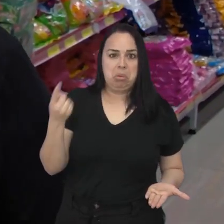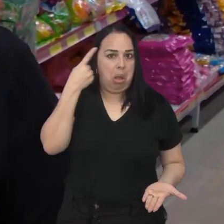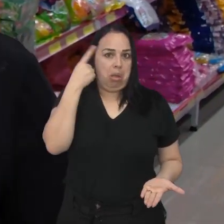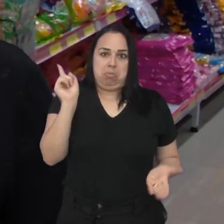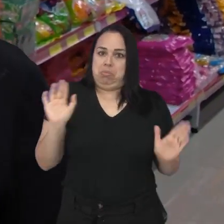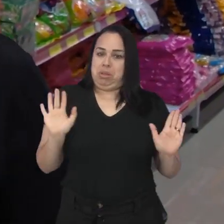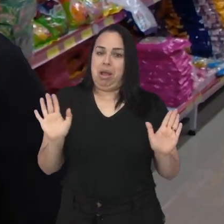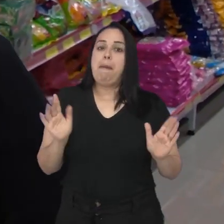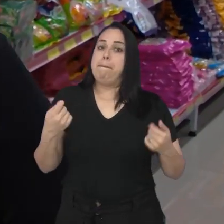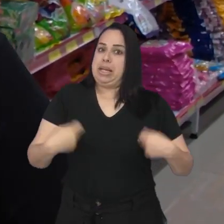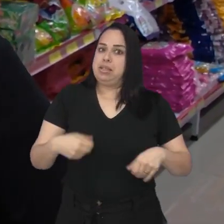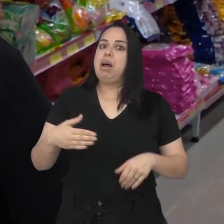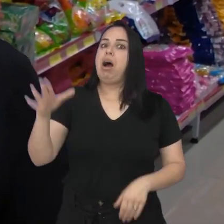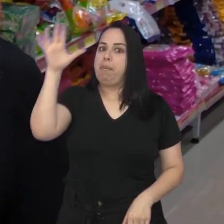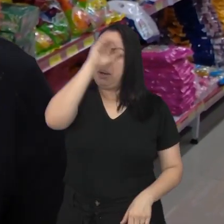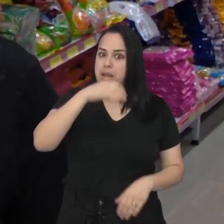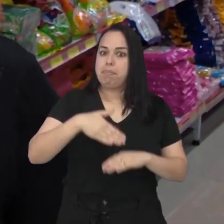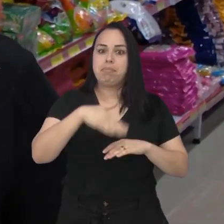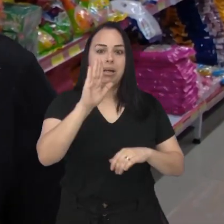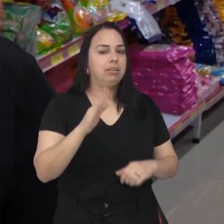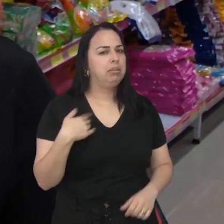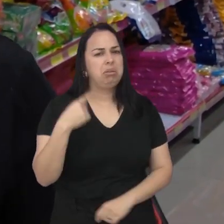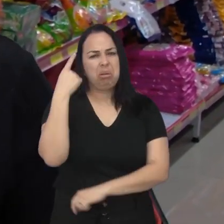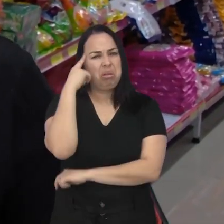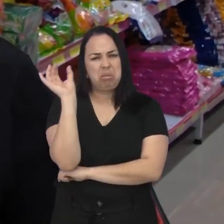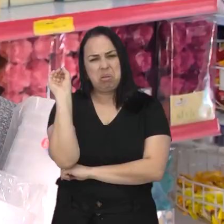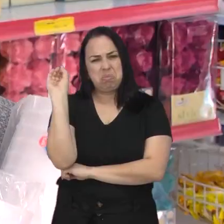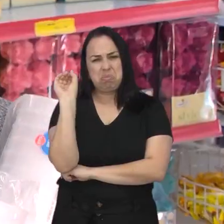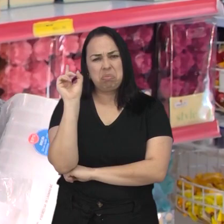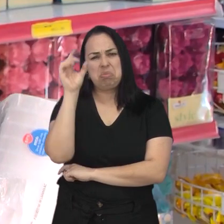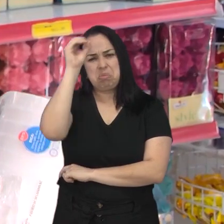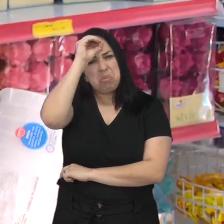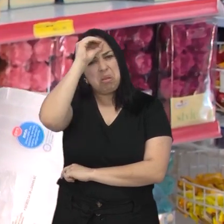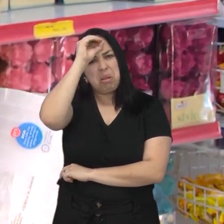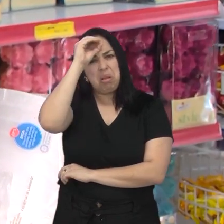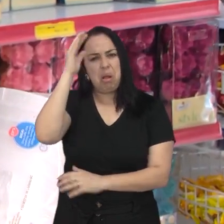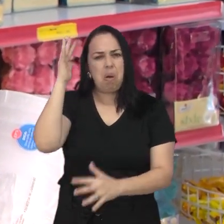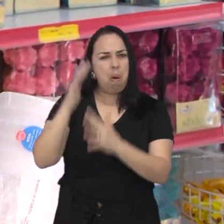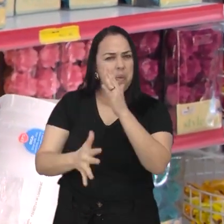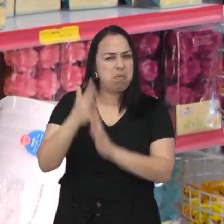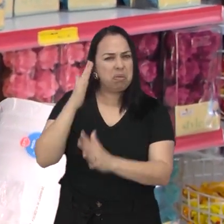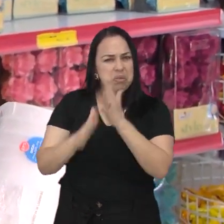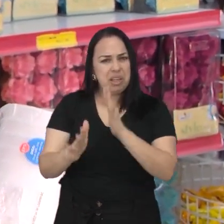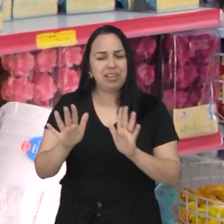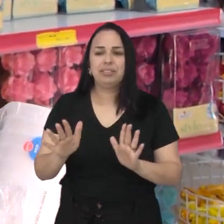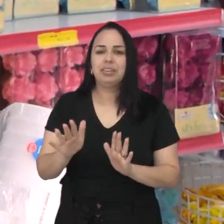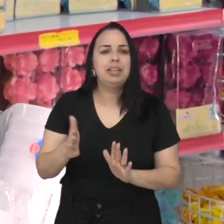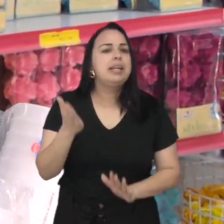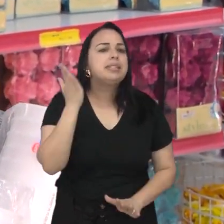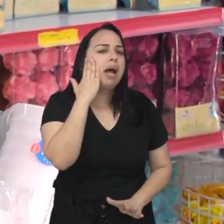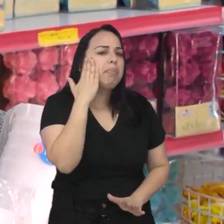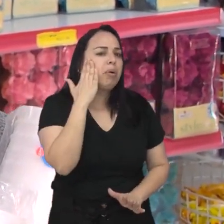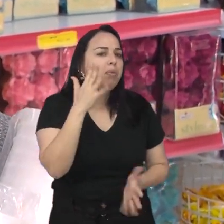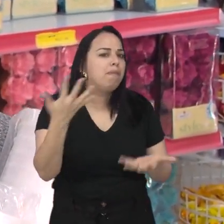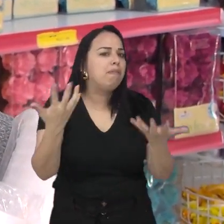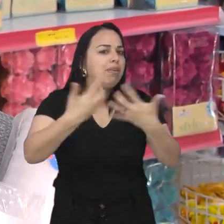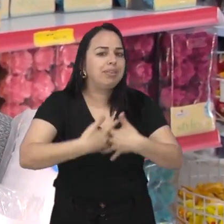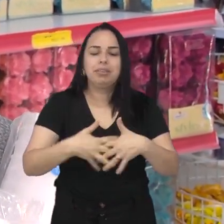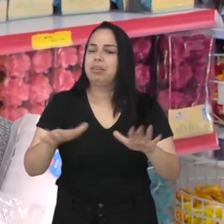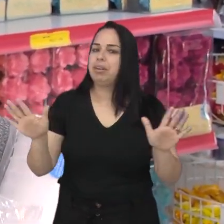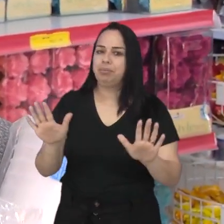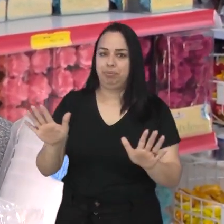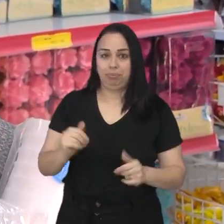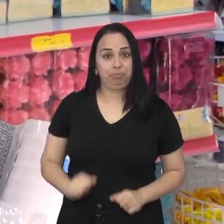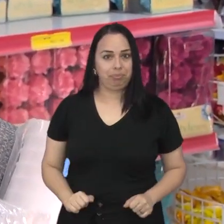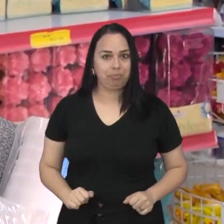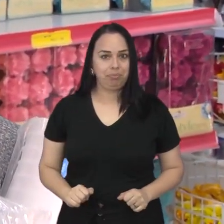isso. Não sei, precisamos saber mais. Ah, não entendi, não. Acho que ainda está muito confuso ainda. Sabe como é